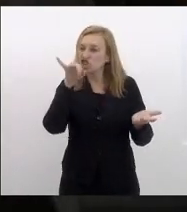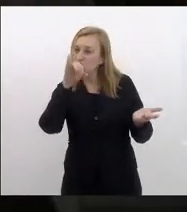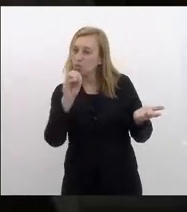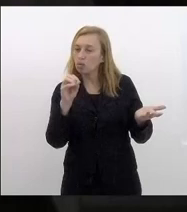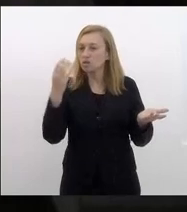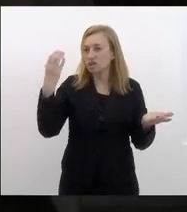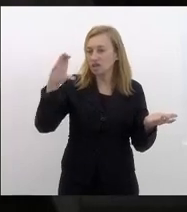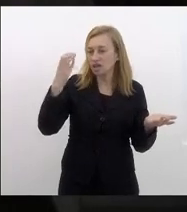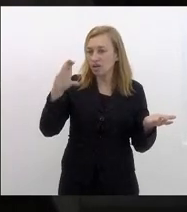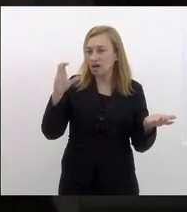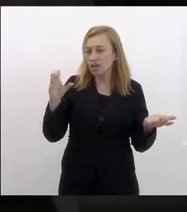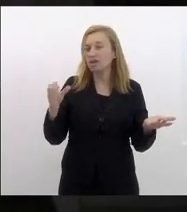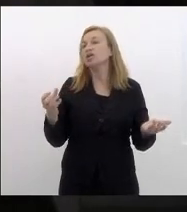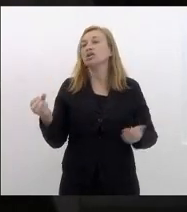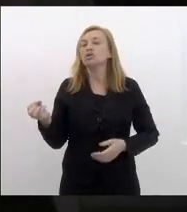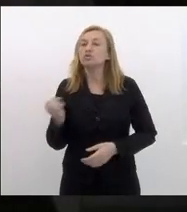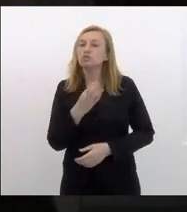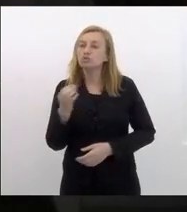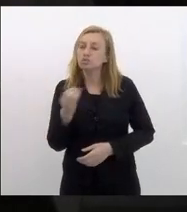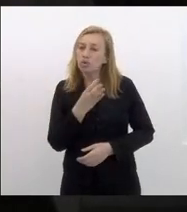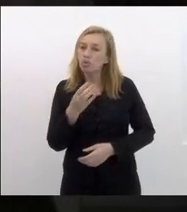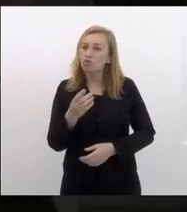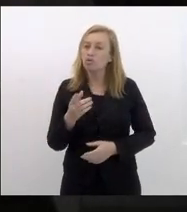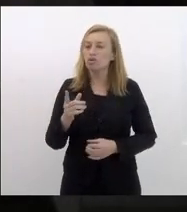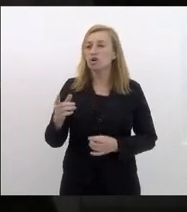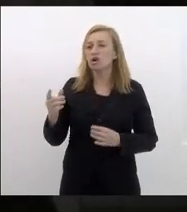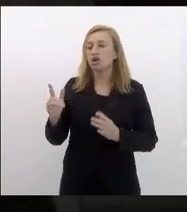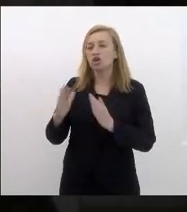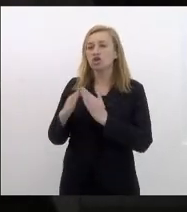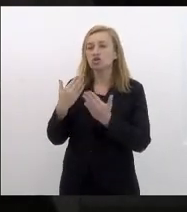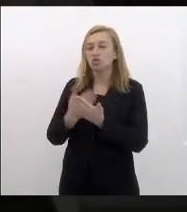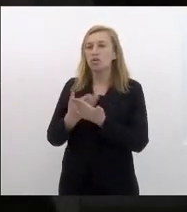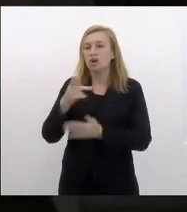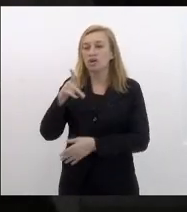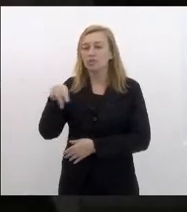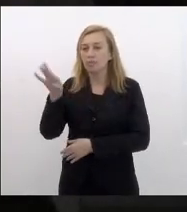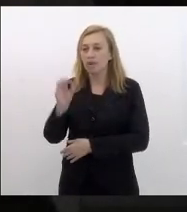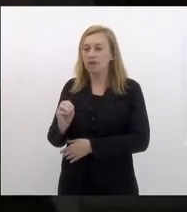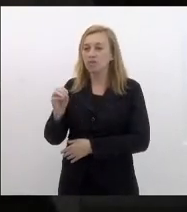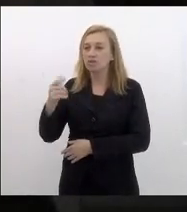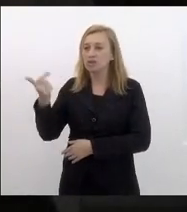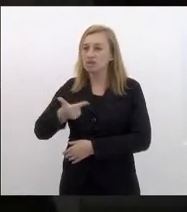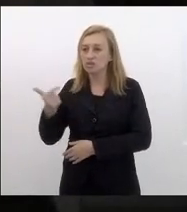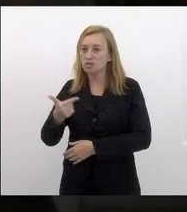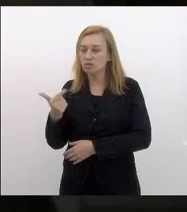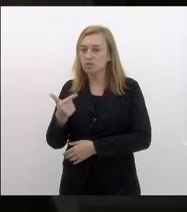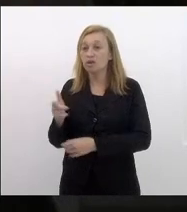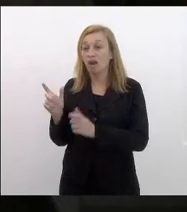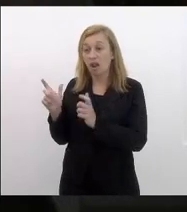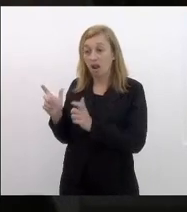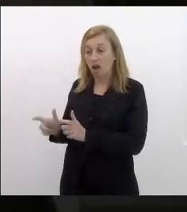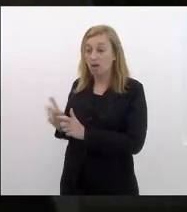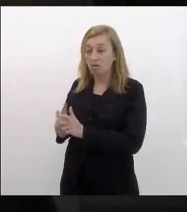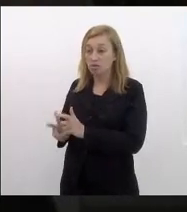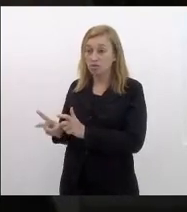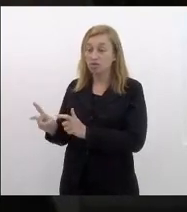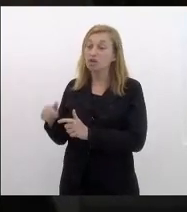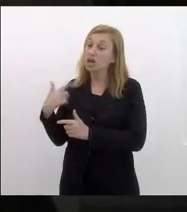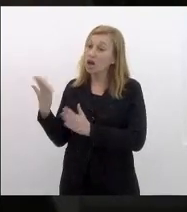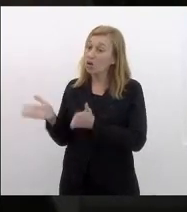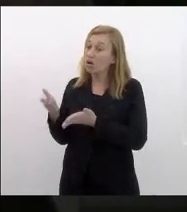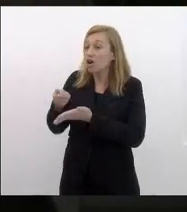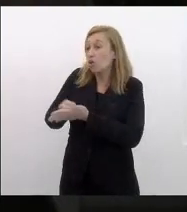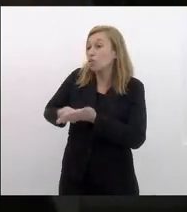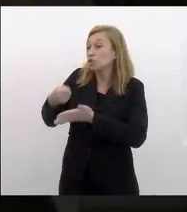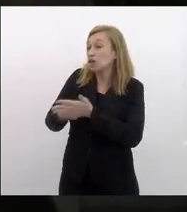a sede nova do colégio Pedro II em Niterói onde ele está lá sediado instalado em excelentes condições e agora estamos lutando por